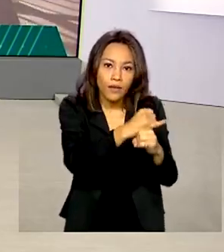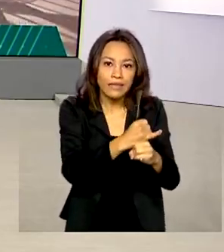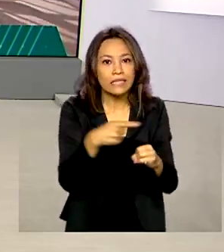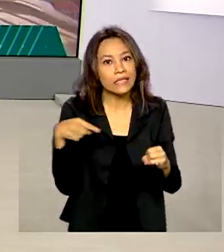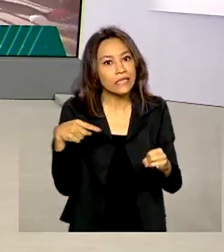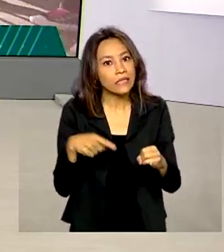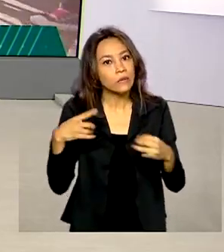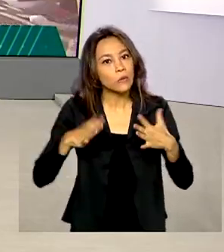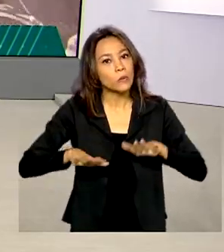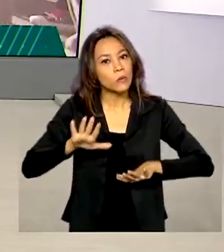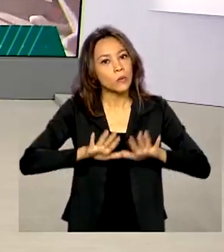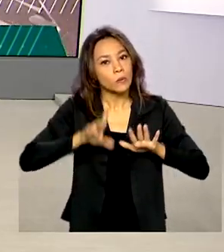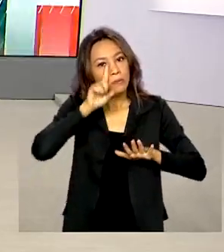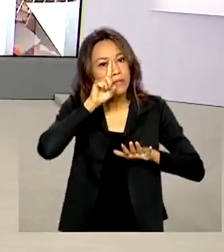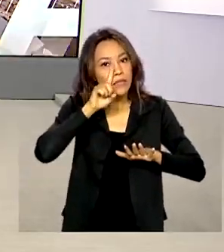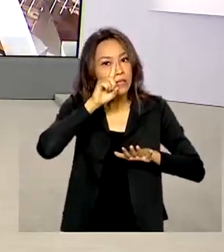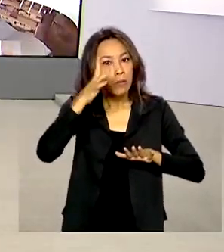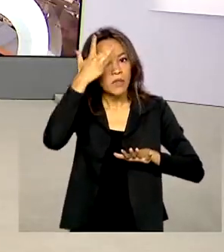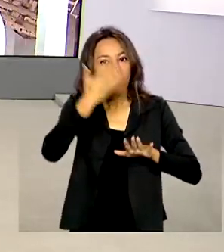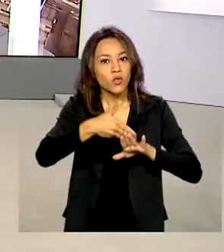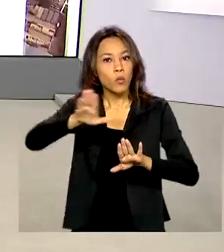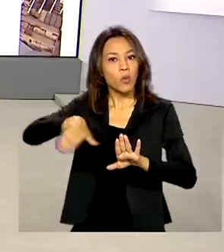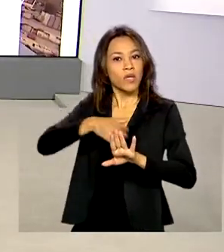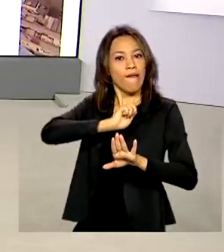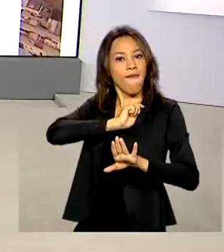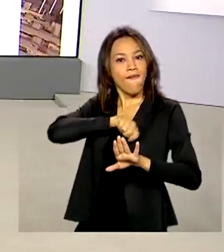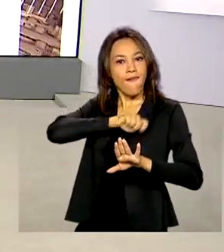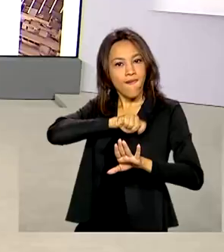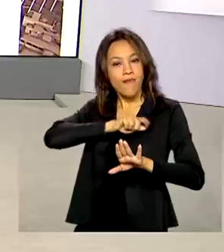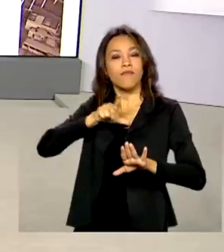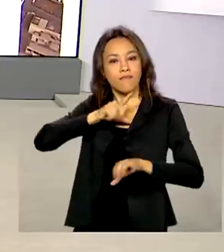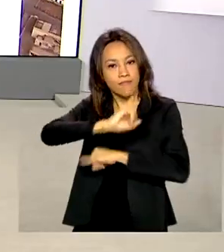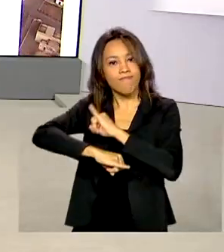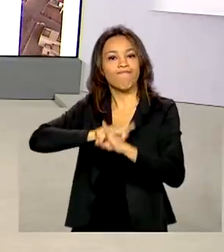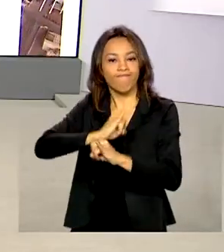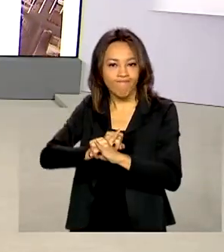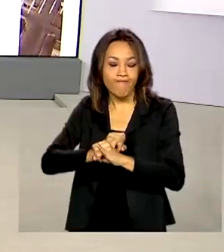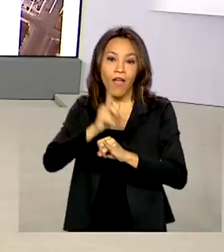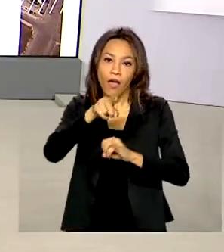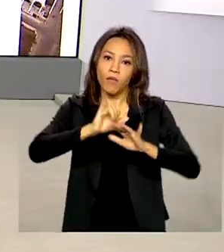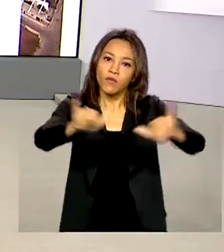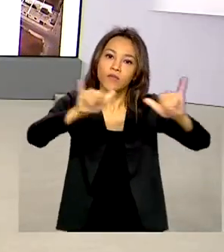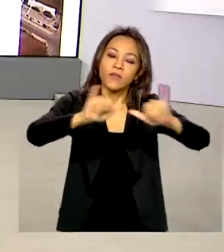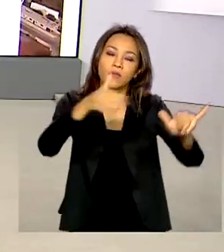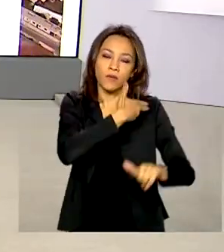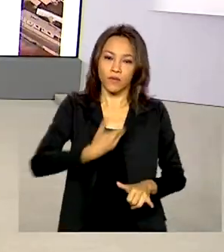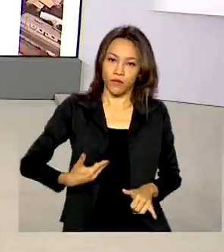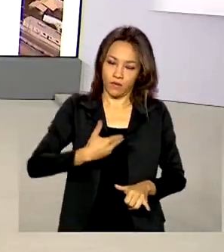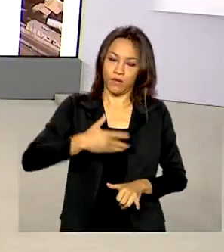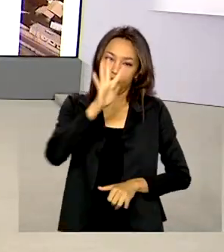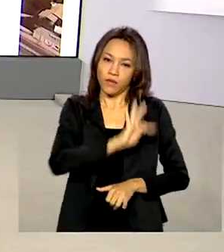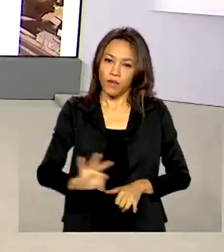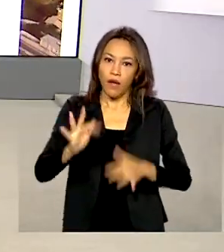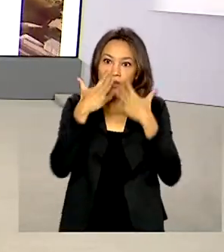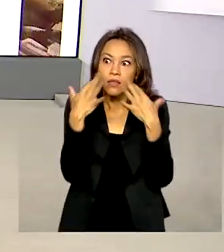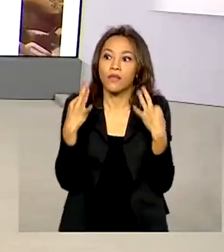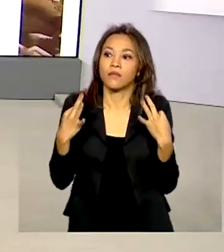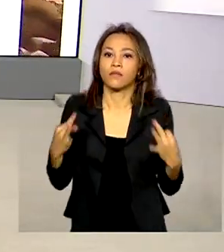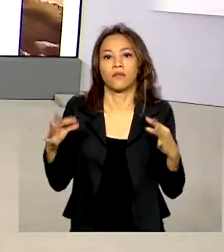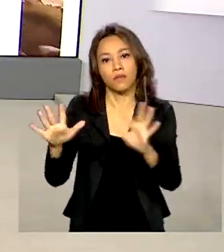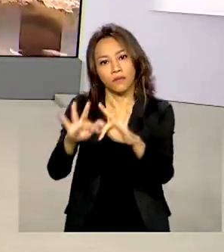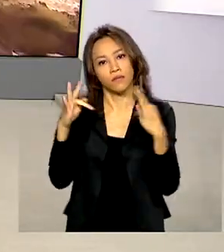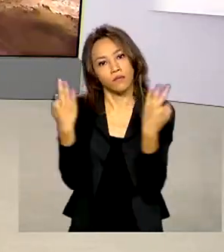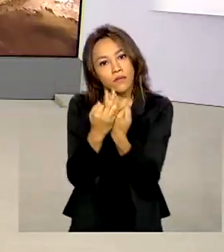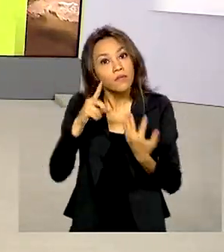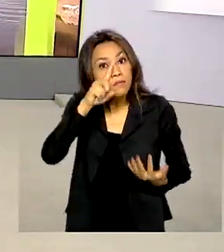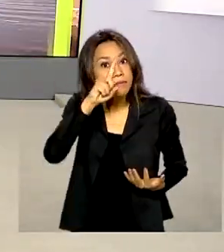portas para pessoas mal intencionadas no mundo virtual. Uma campanha do governo federal chama a atenção das famílias para